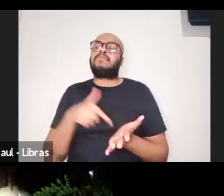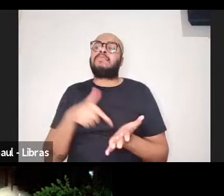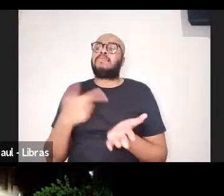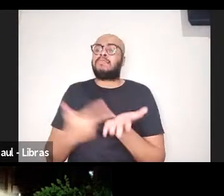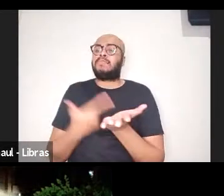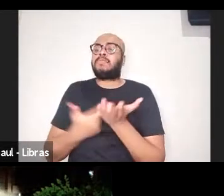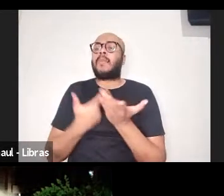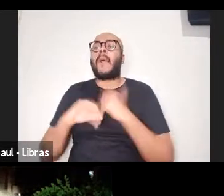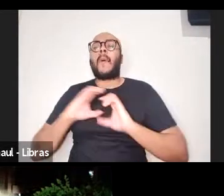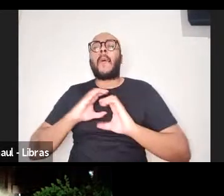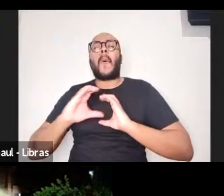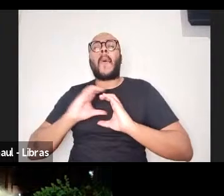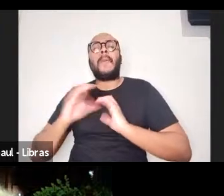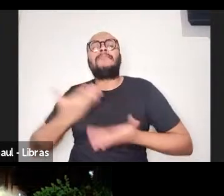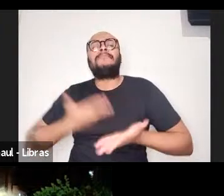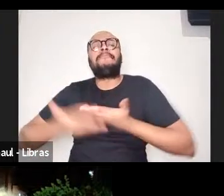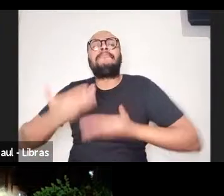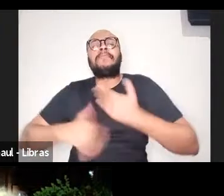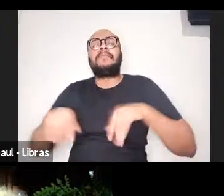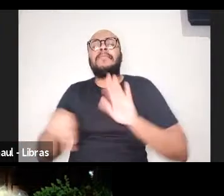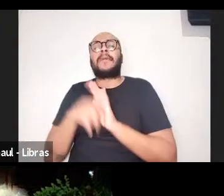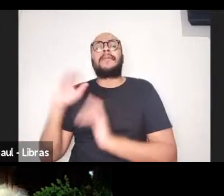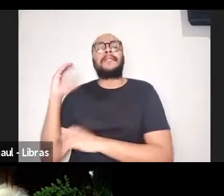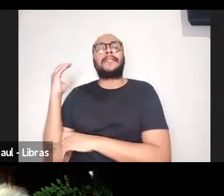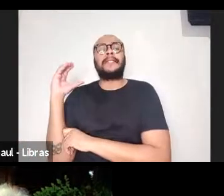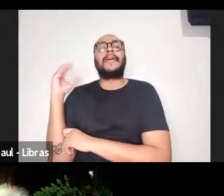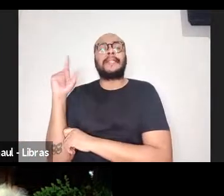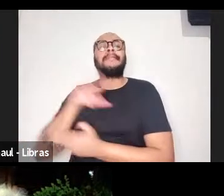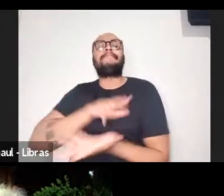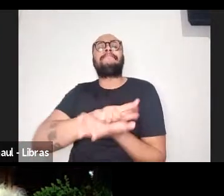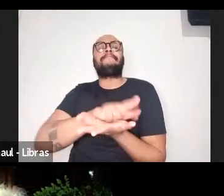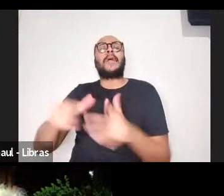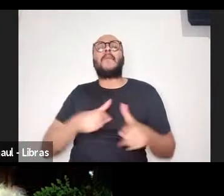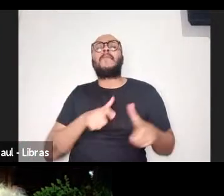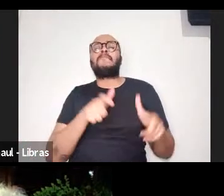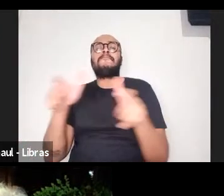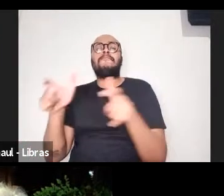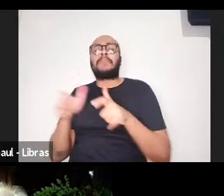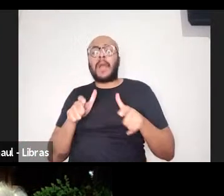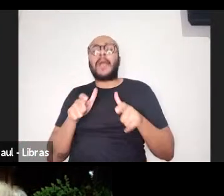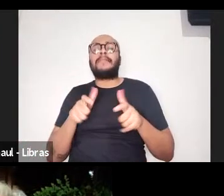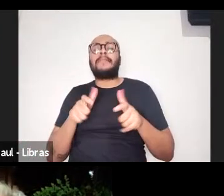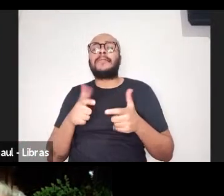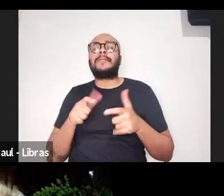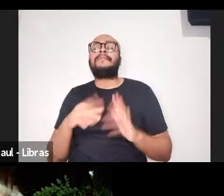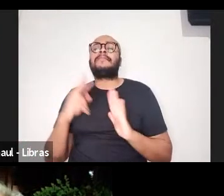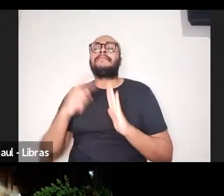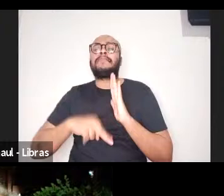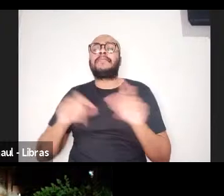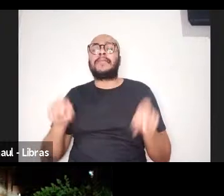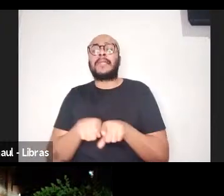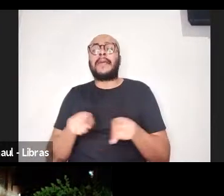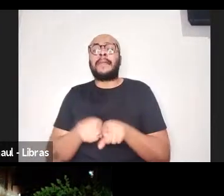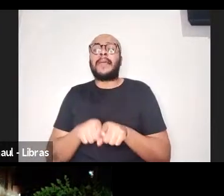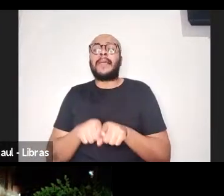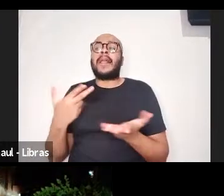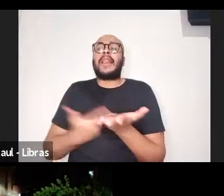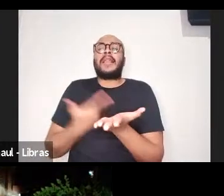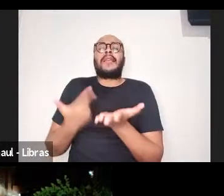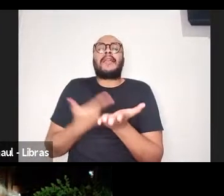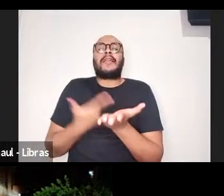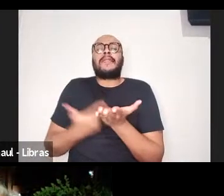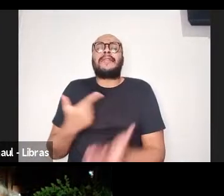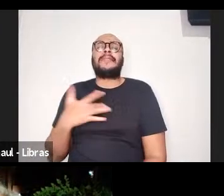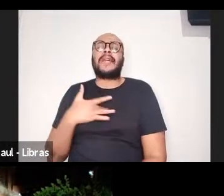comunicativo da ciência e que chega aos diferentes lugares. O livro é também o queridinho, é o queridinho,